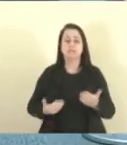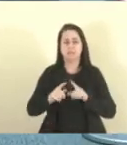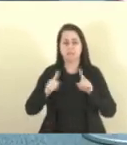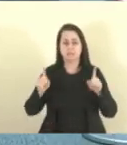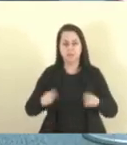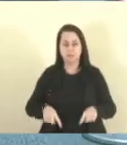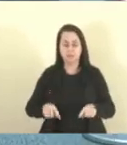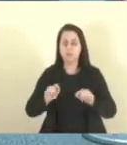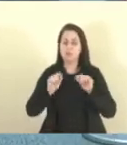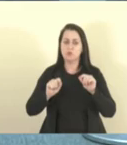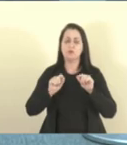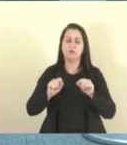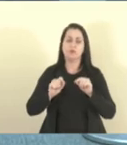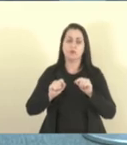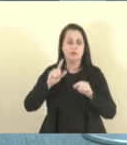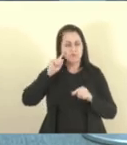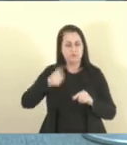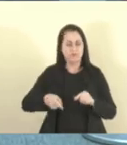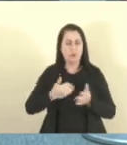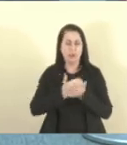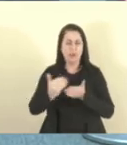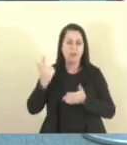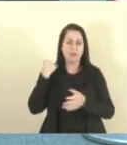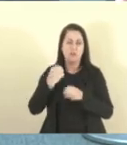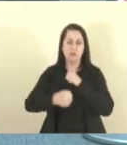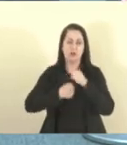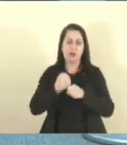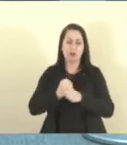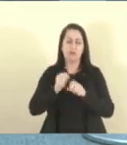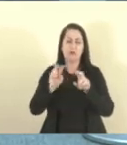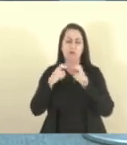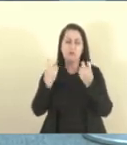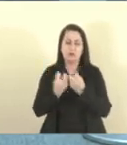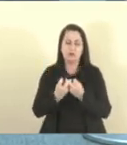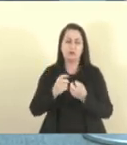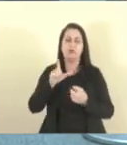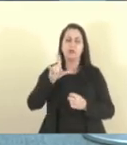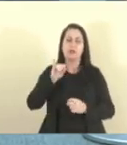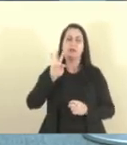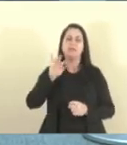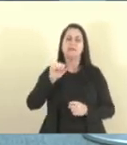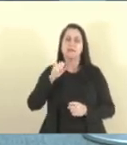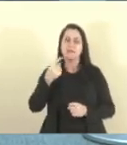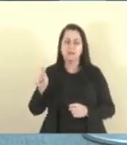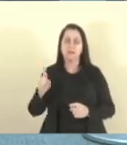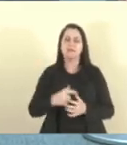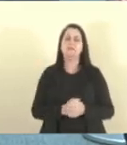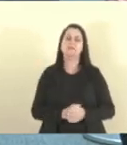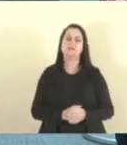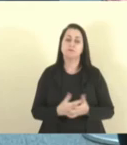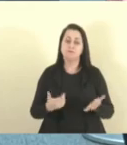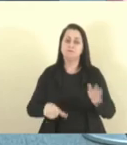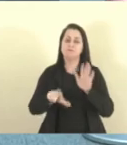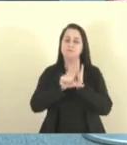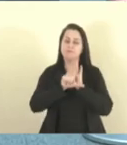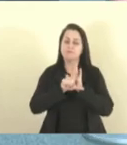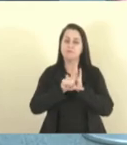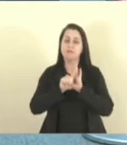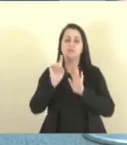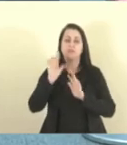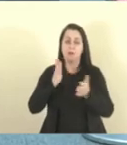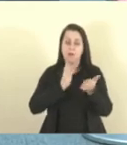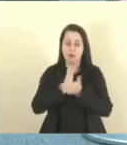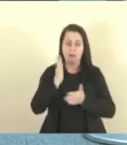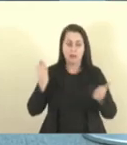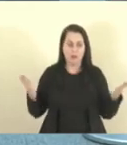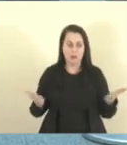foram designados no início do ano para as comissões de licitação e tendo em vista que a lei só está sendo aprovada